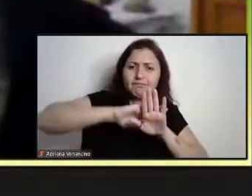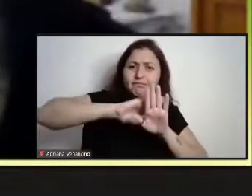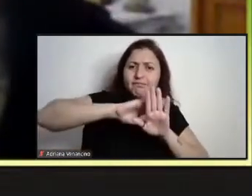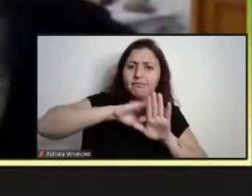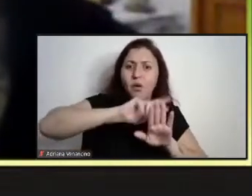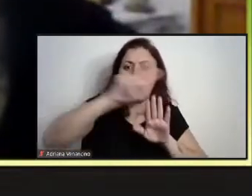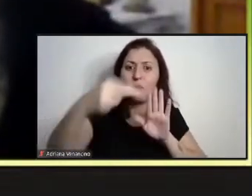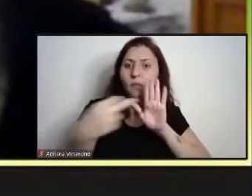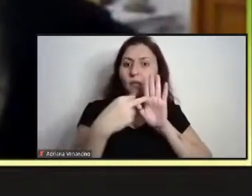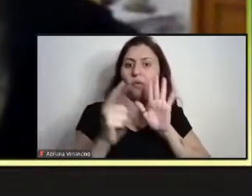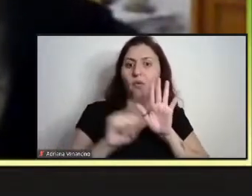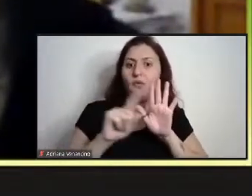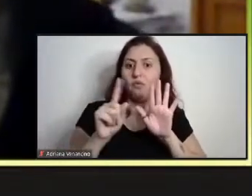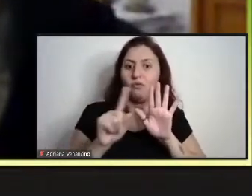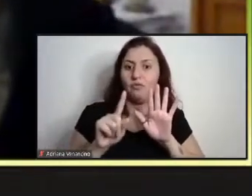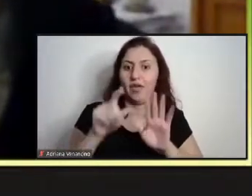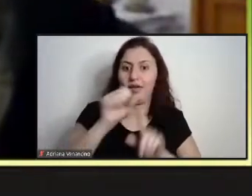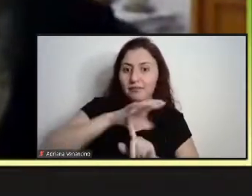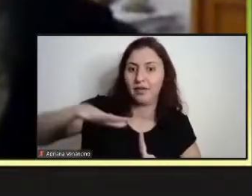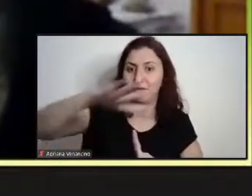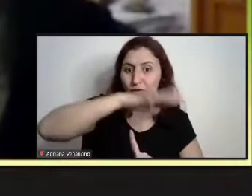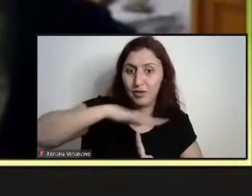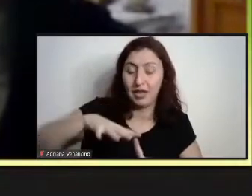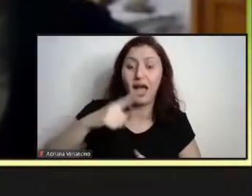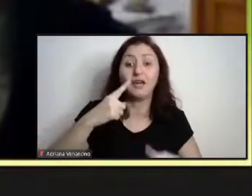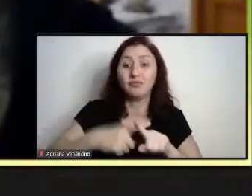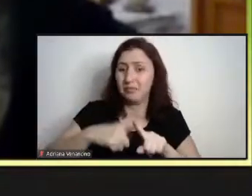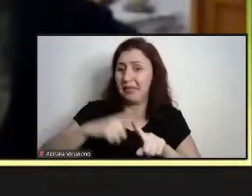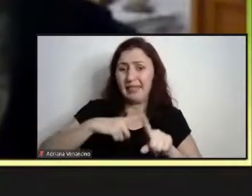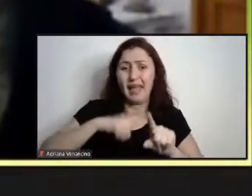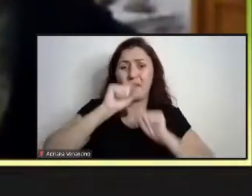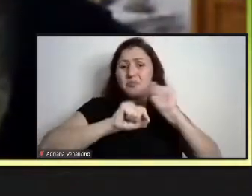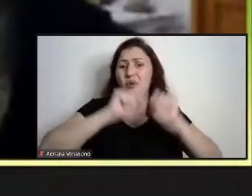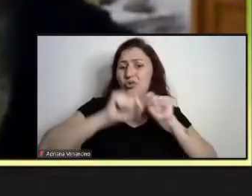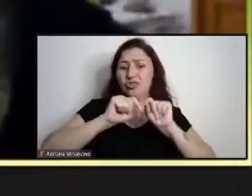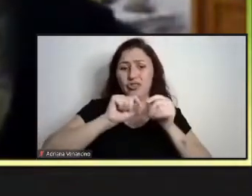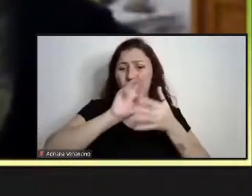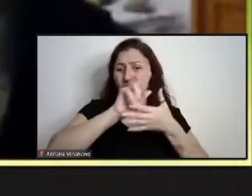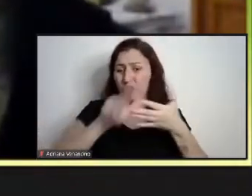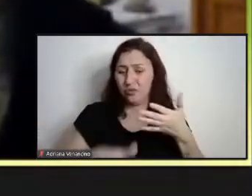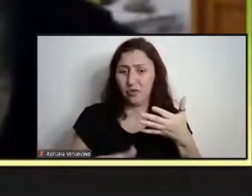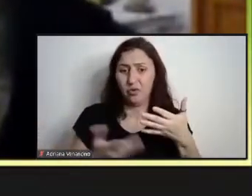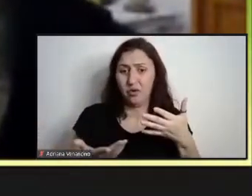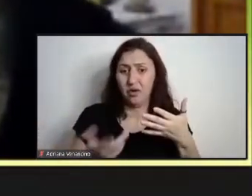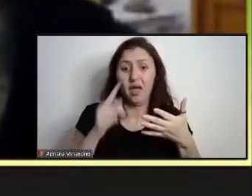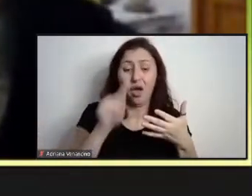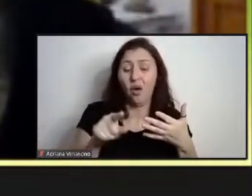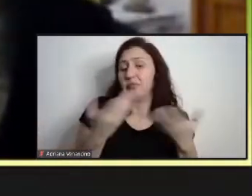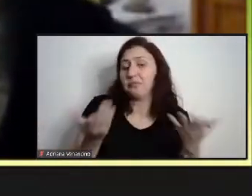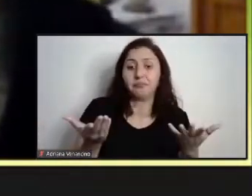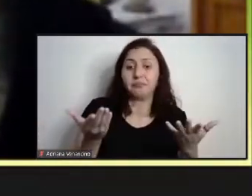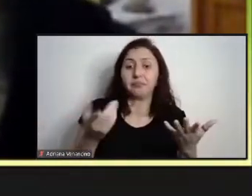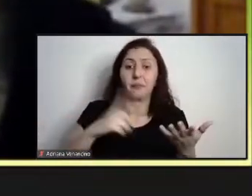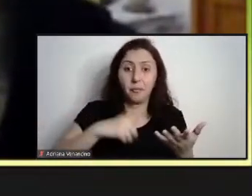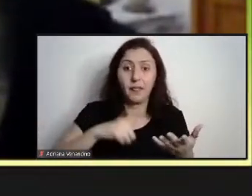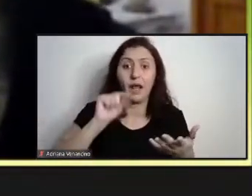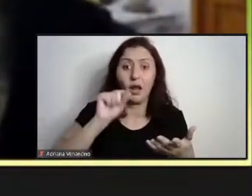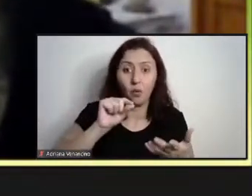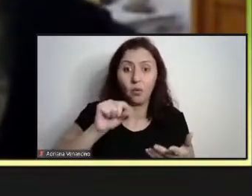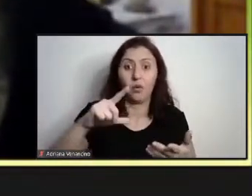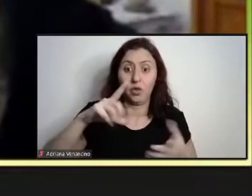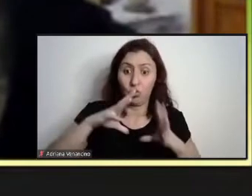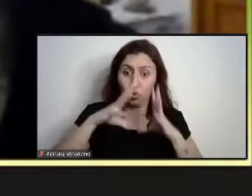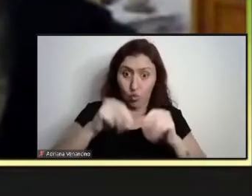sociedade, por vários motivos. Primeiro, porque todo o trabalho, vamos dizer, ligado, as ocupações